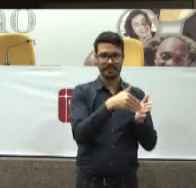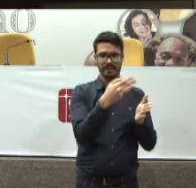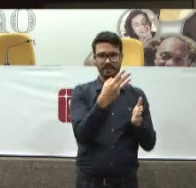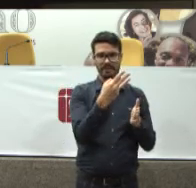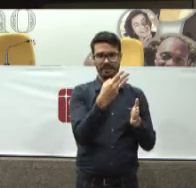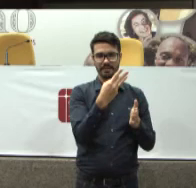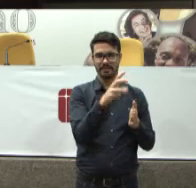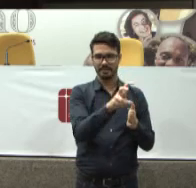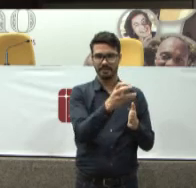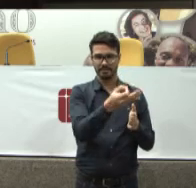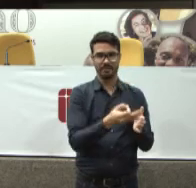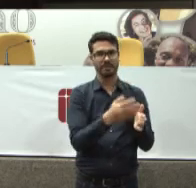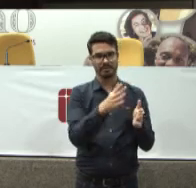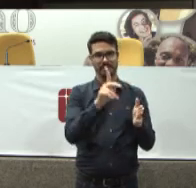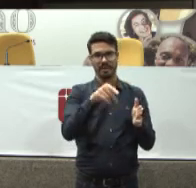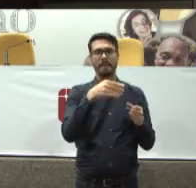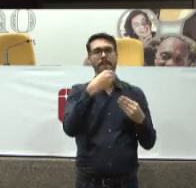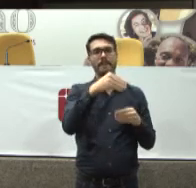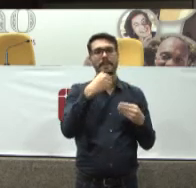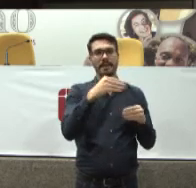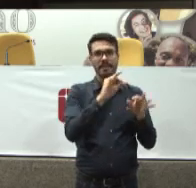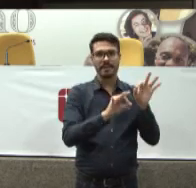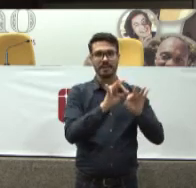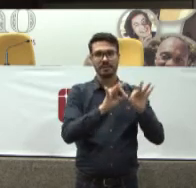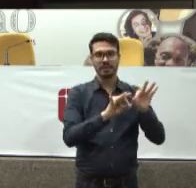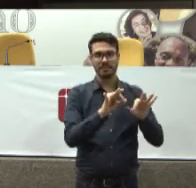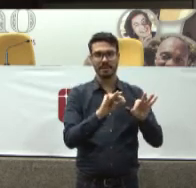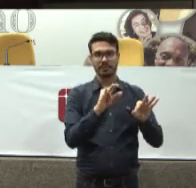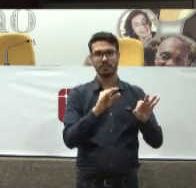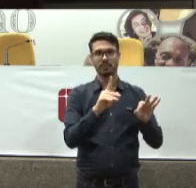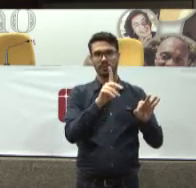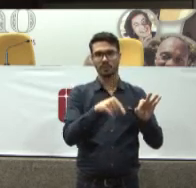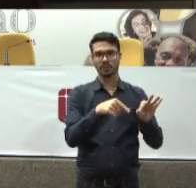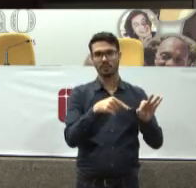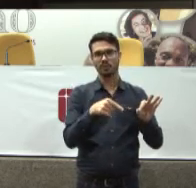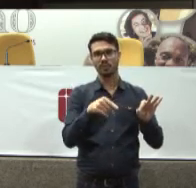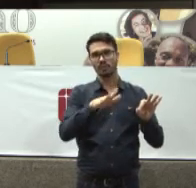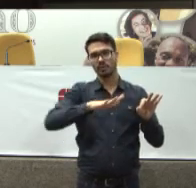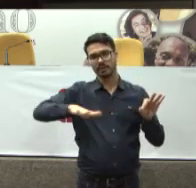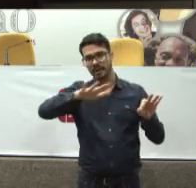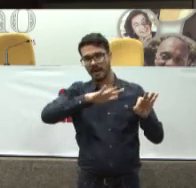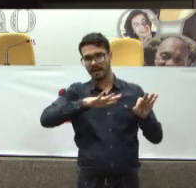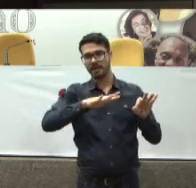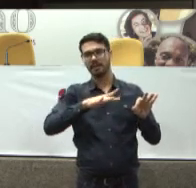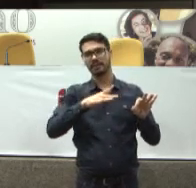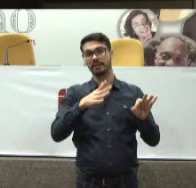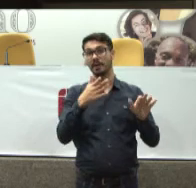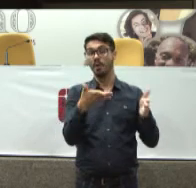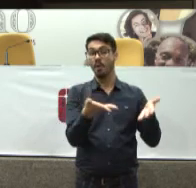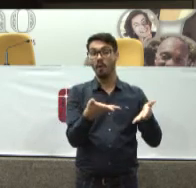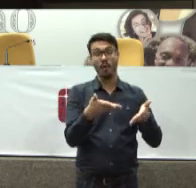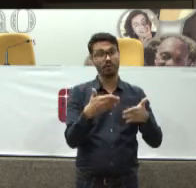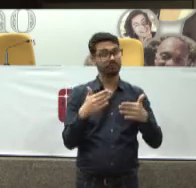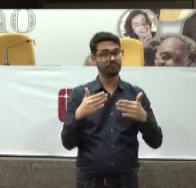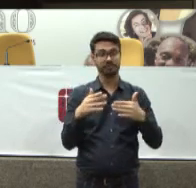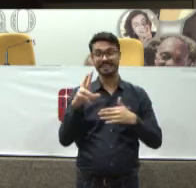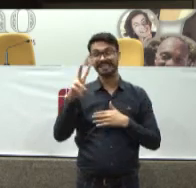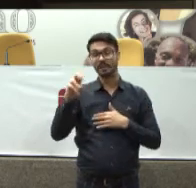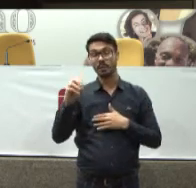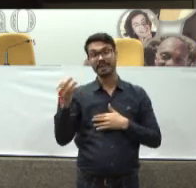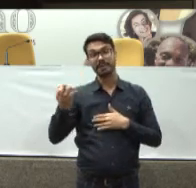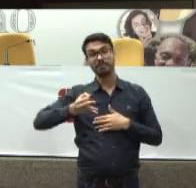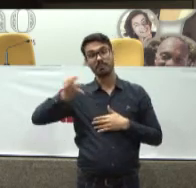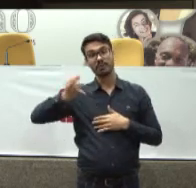de 25 Era o planejado Pelo capital Dos planos de saúde Na década de 80 Hoje eles planejam 50%